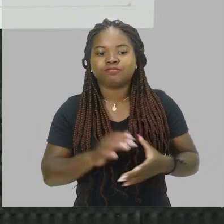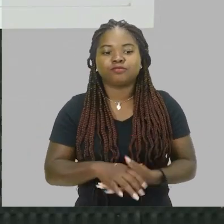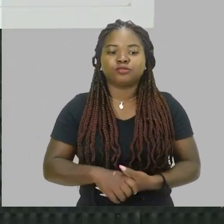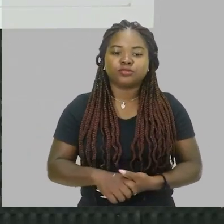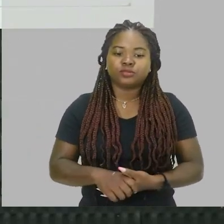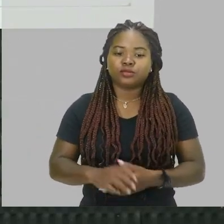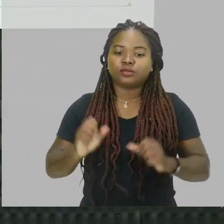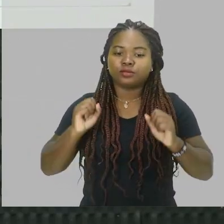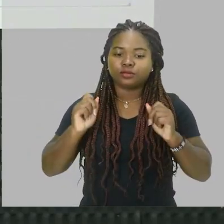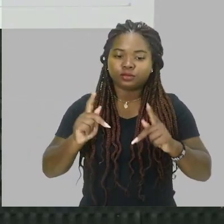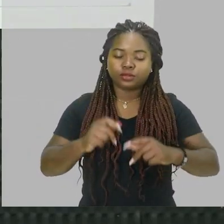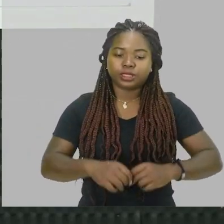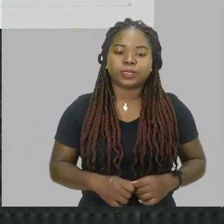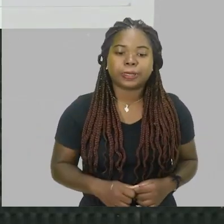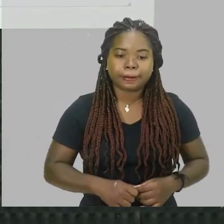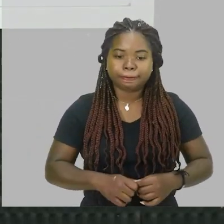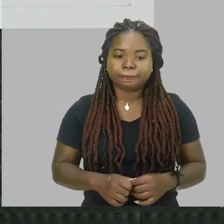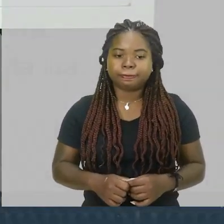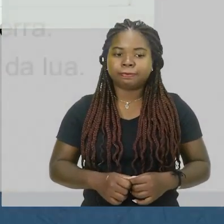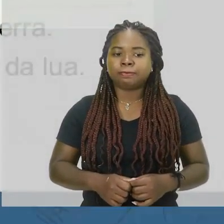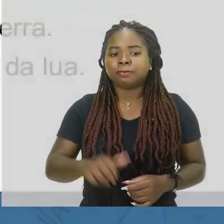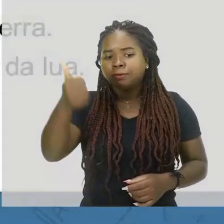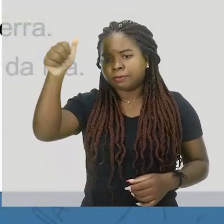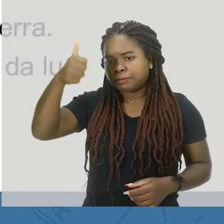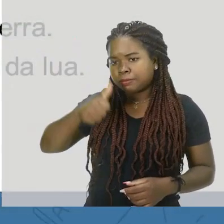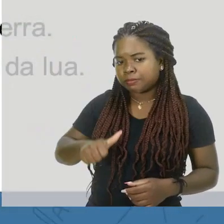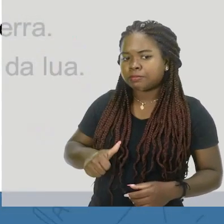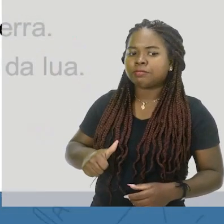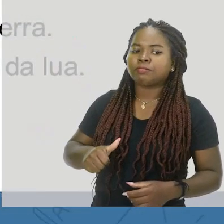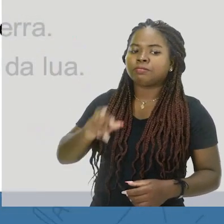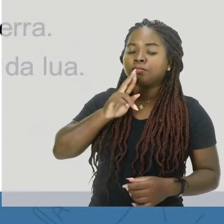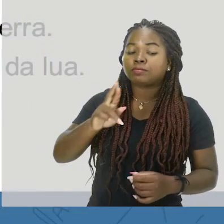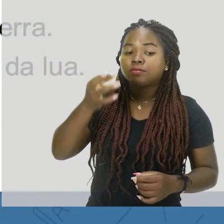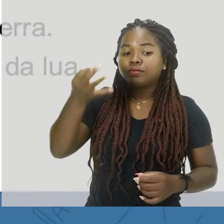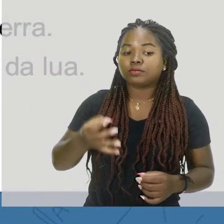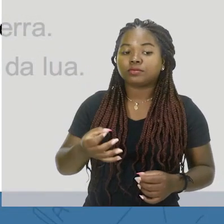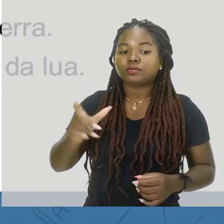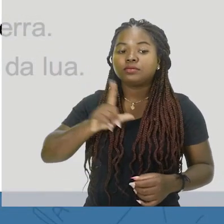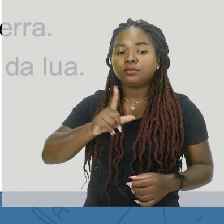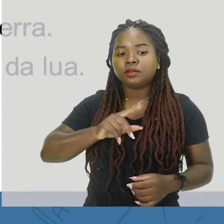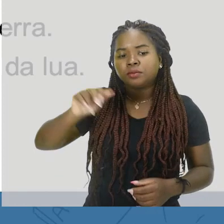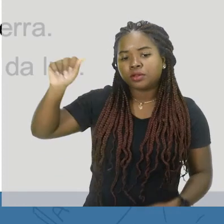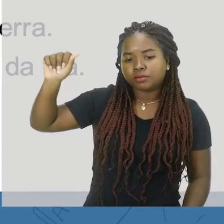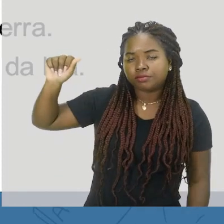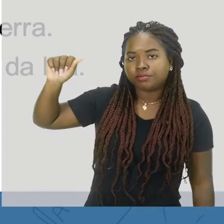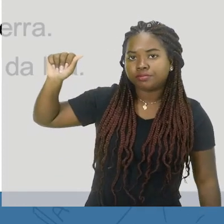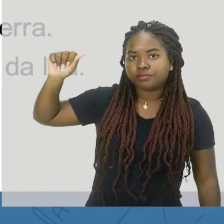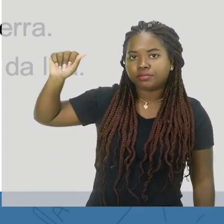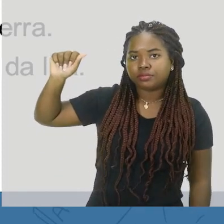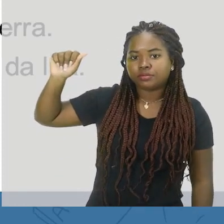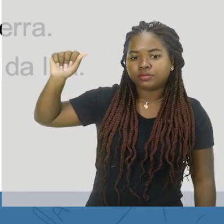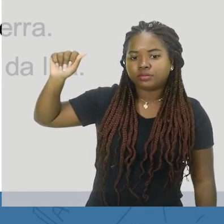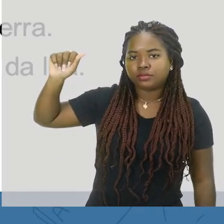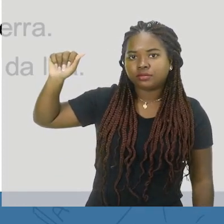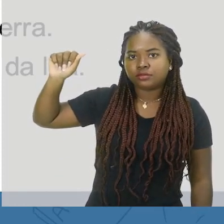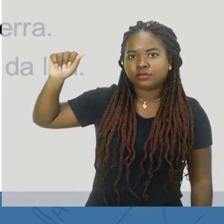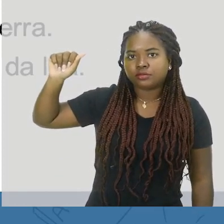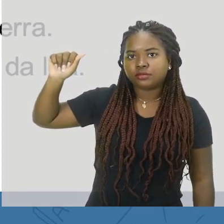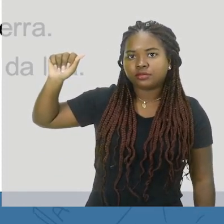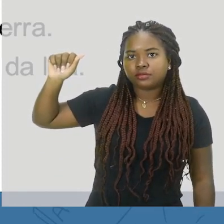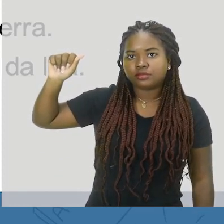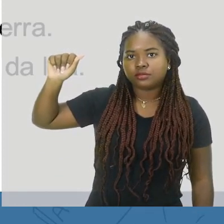aí à eclipse, tá ok? Então, analisando as opções, nós vamos ter o seguinte, Letra A, eclipses noturnos serem